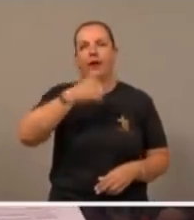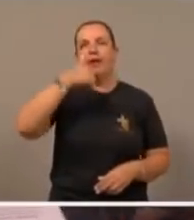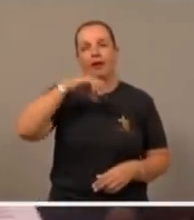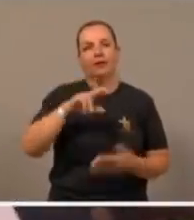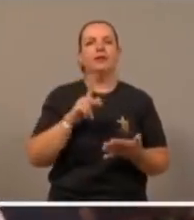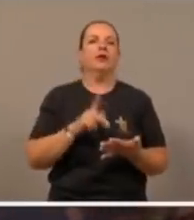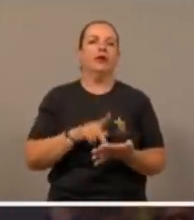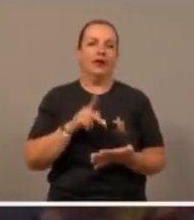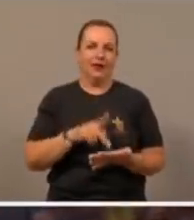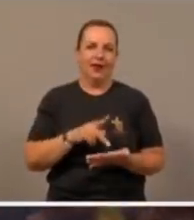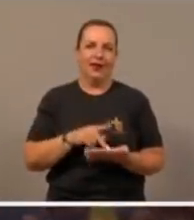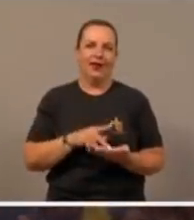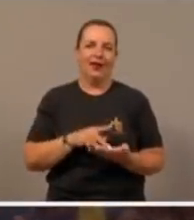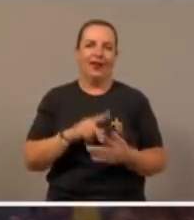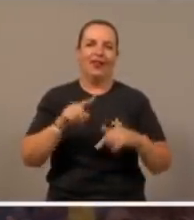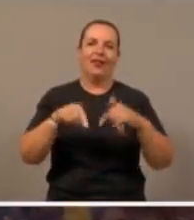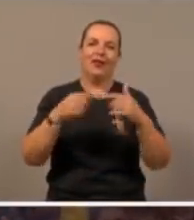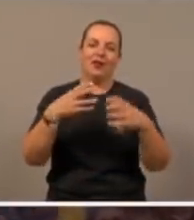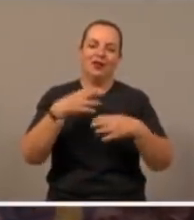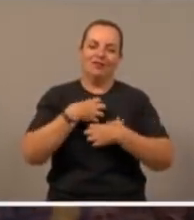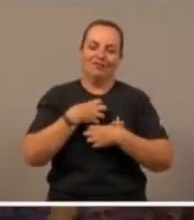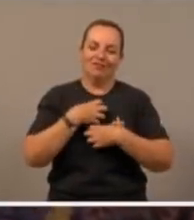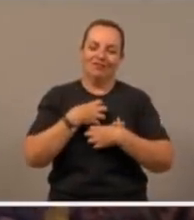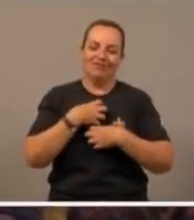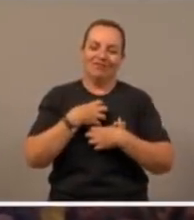não é? Depois a gente sente uma falta,